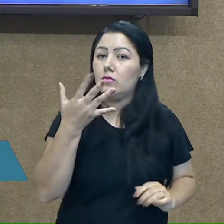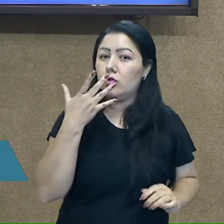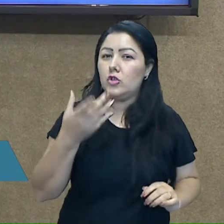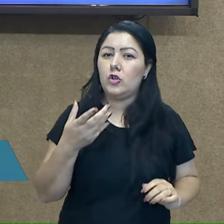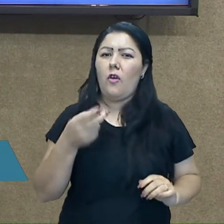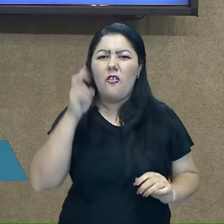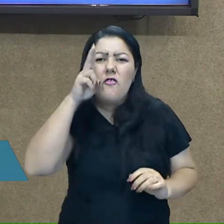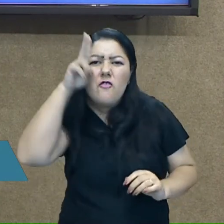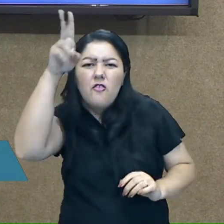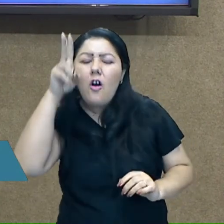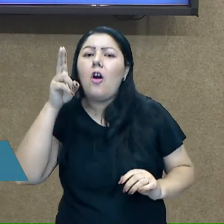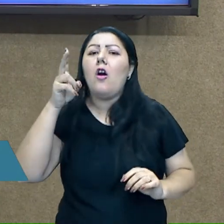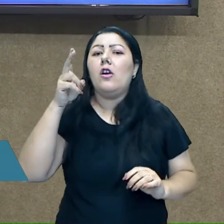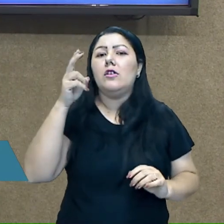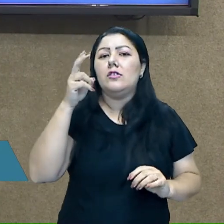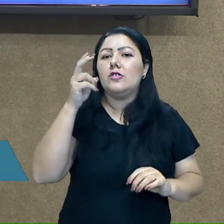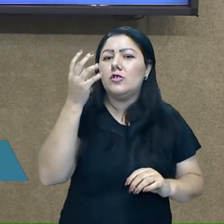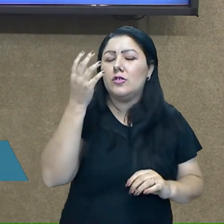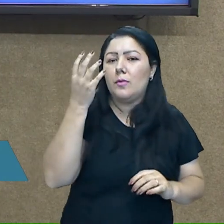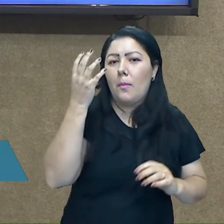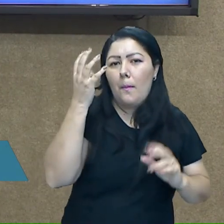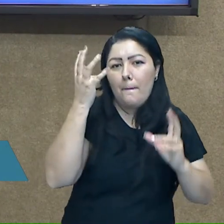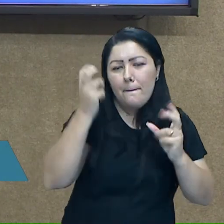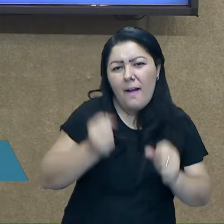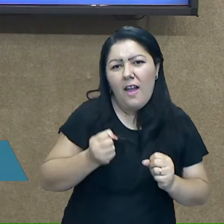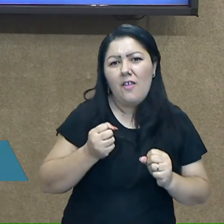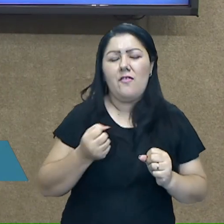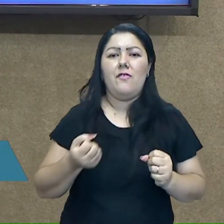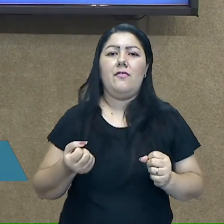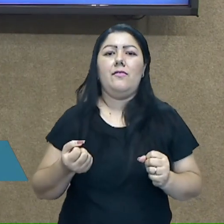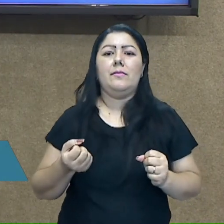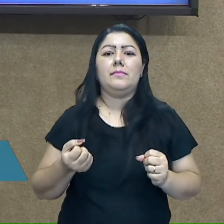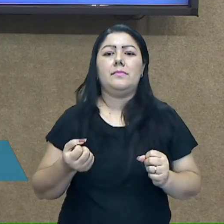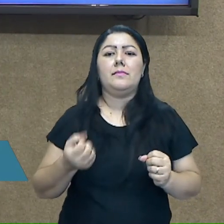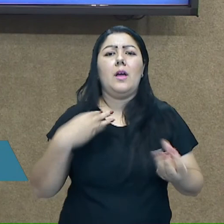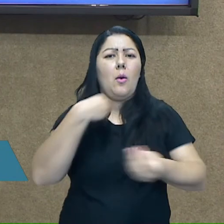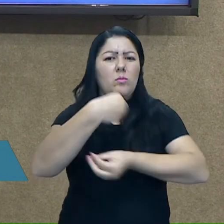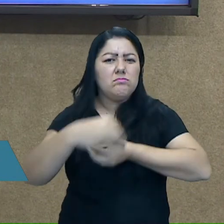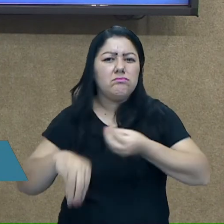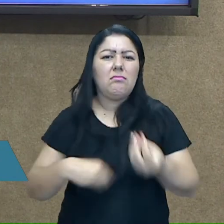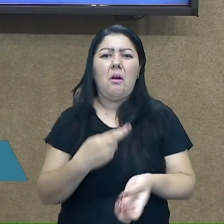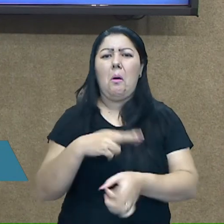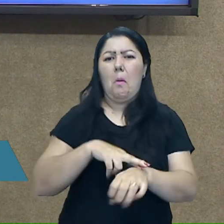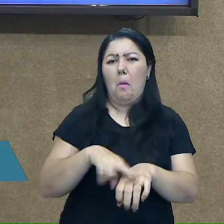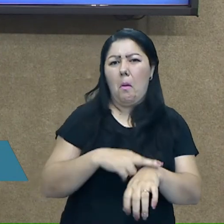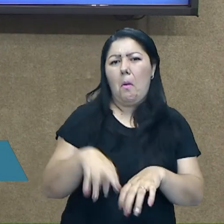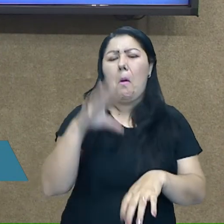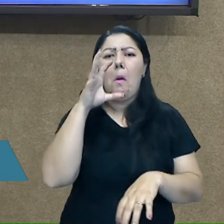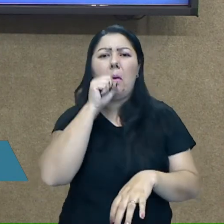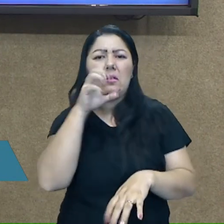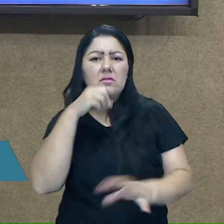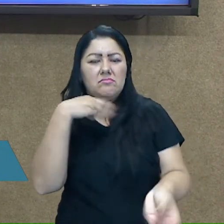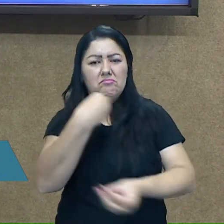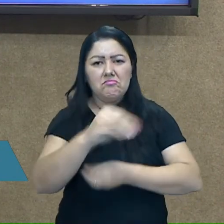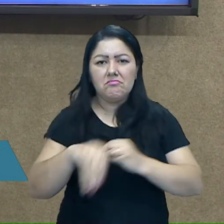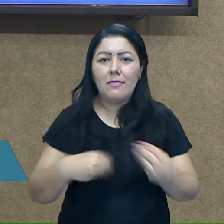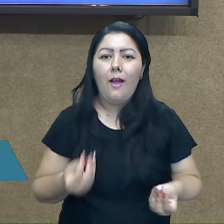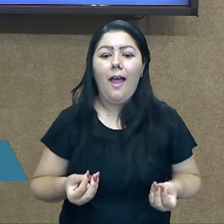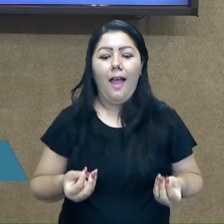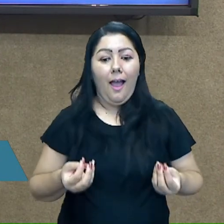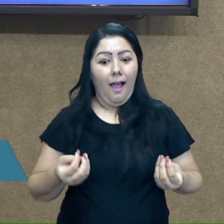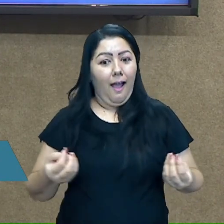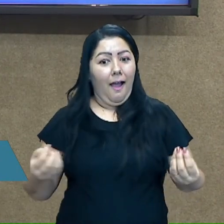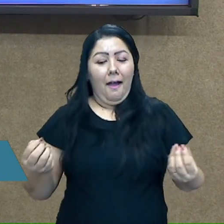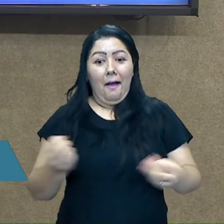se você colocar mais amarelo do que vermelho, mais amarelo do que azul, ou se você misturar o roxo com laranja, você vai ver as cores